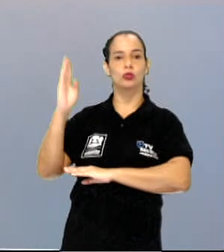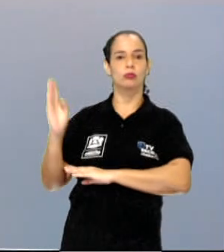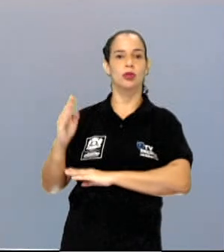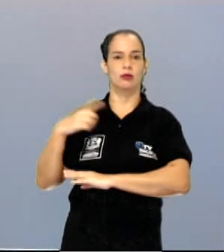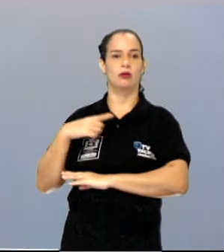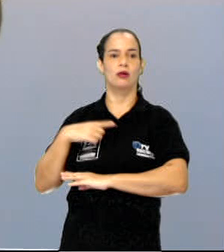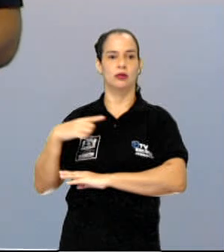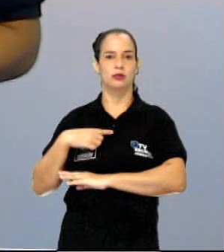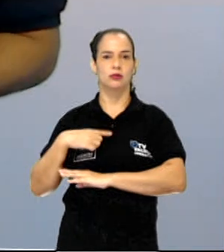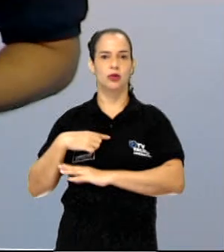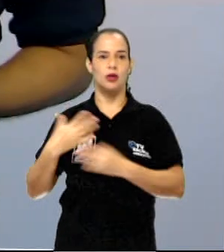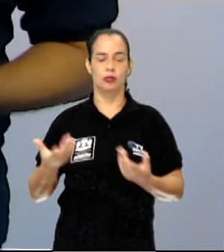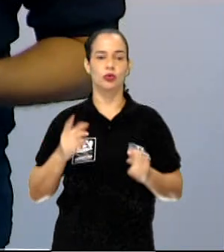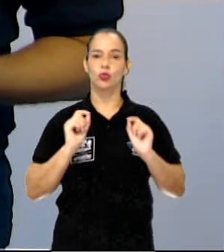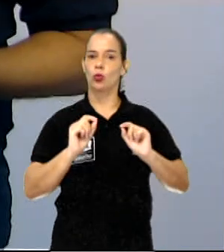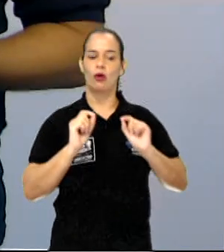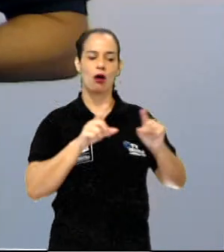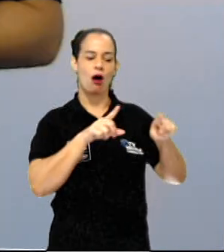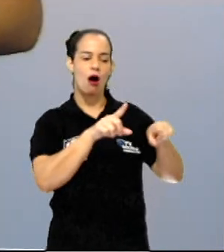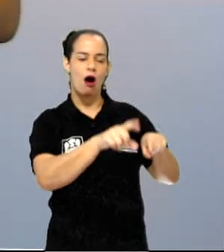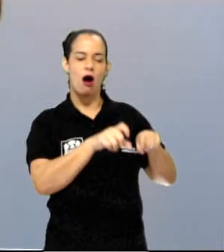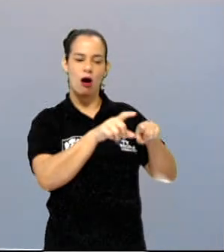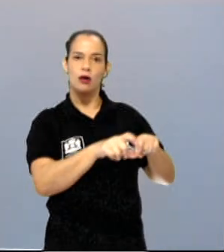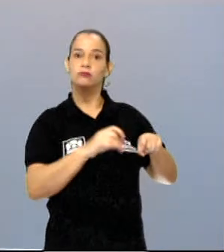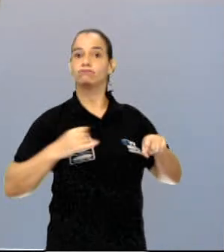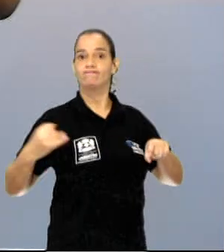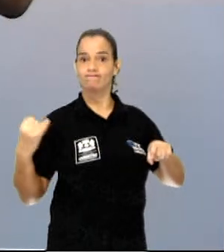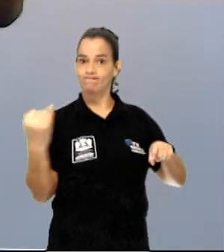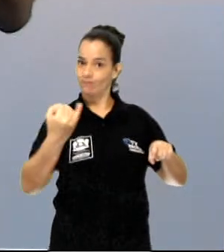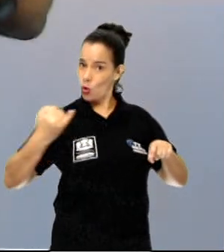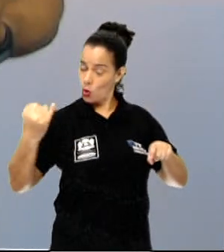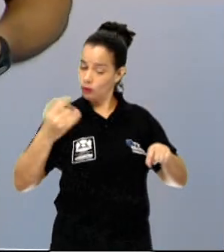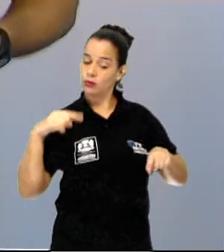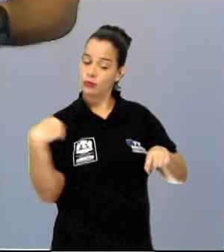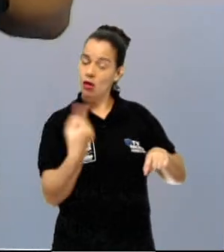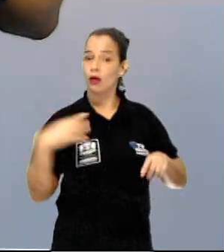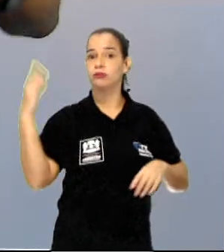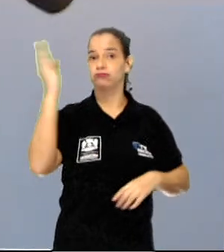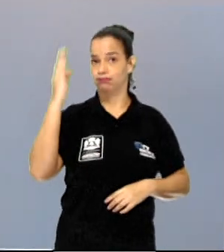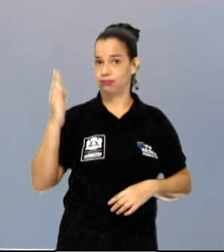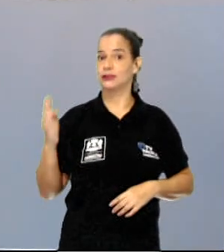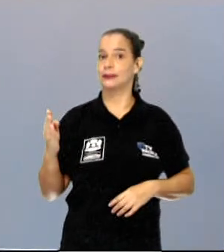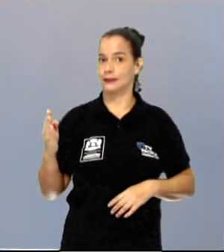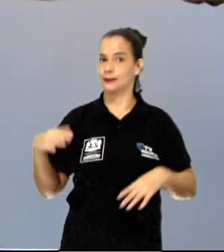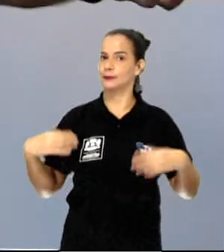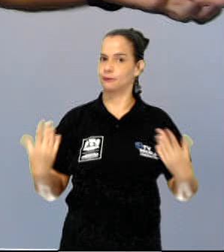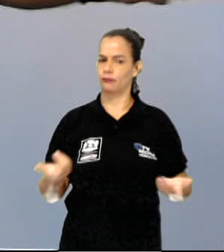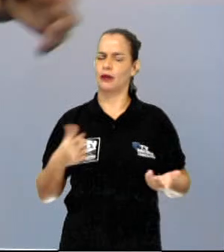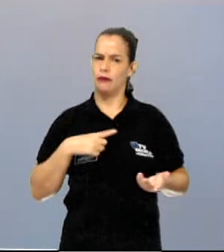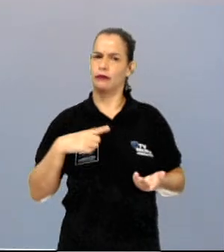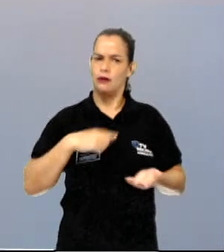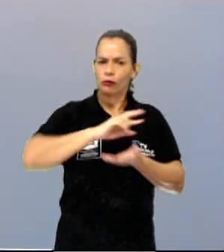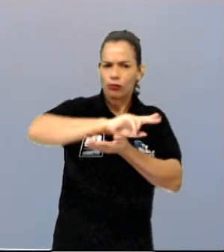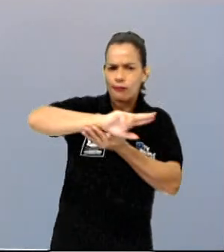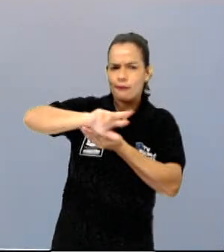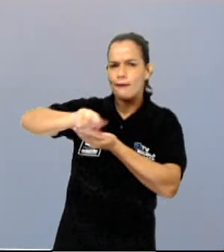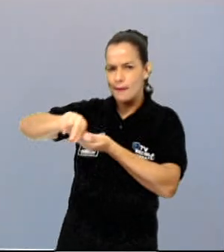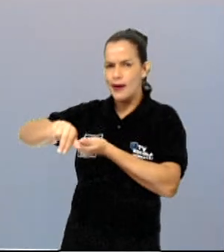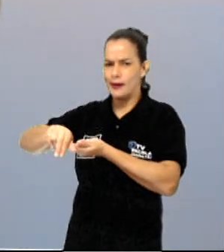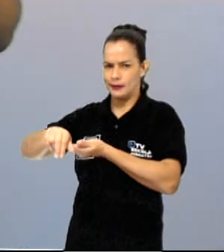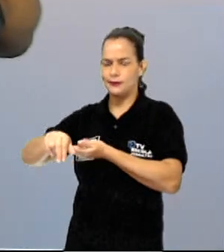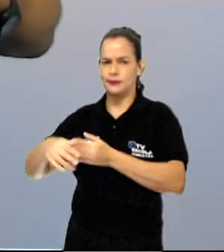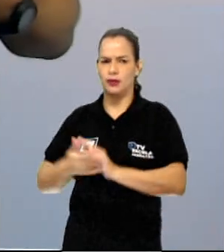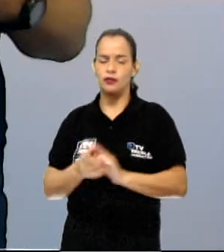ali um celeiro agrícola importante para o nosso país. Então, muitas atividades agrícolas e pecuária também, óbvio, são